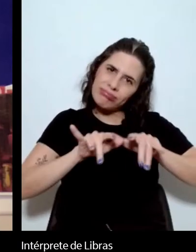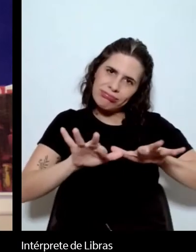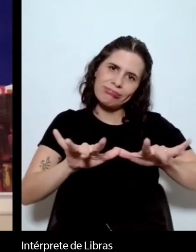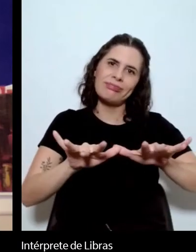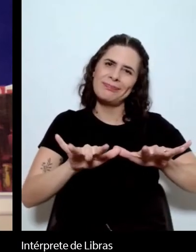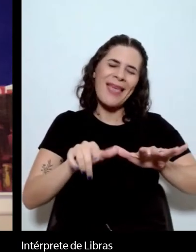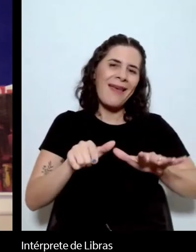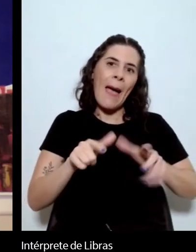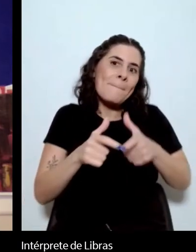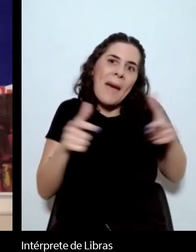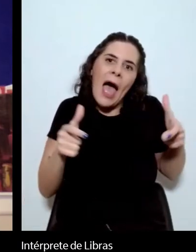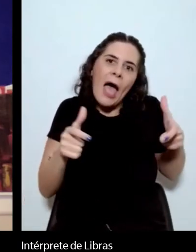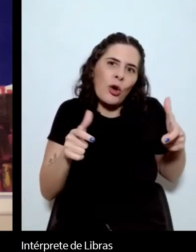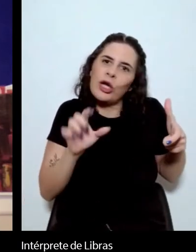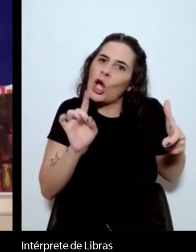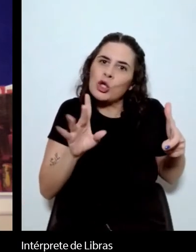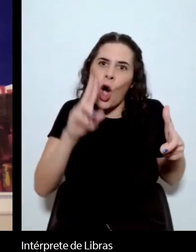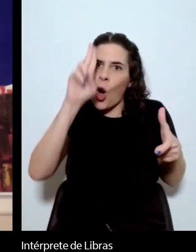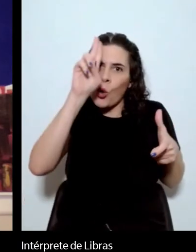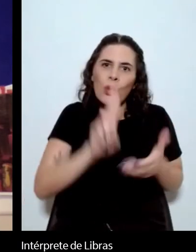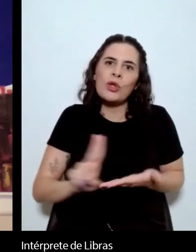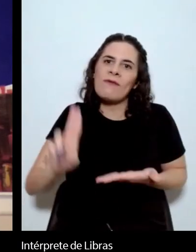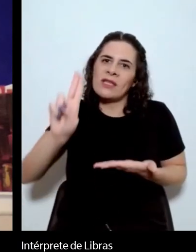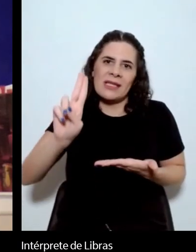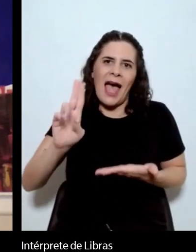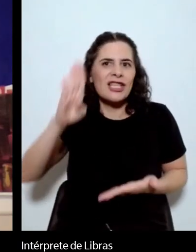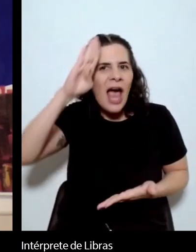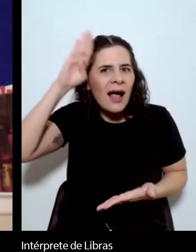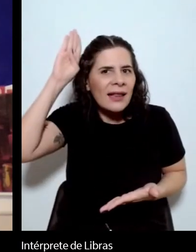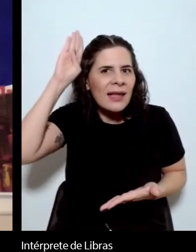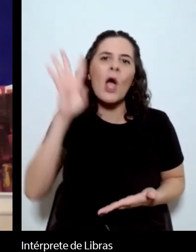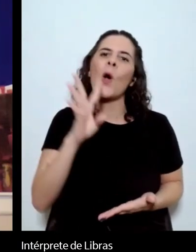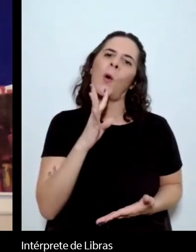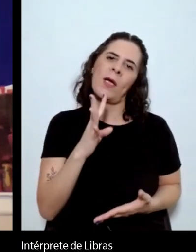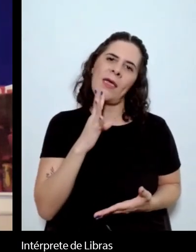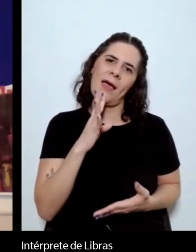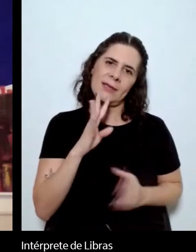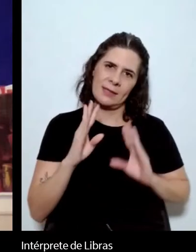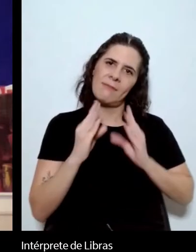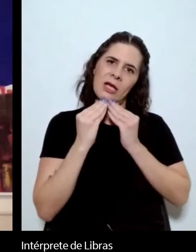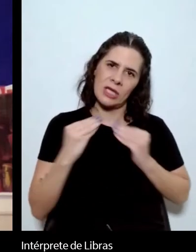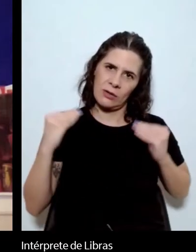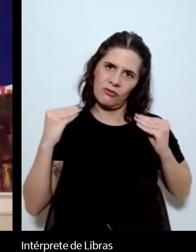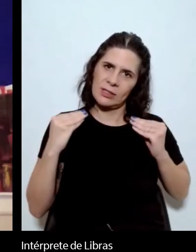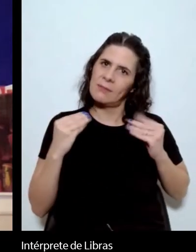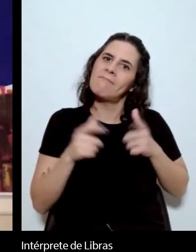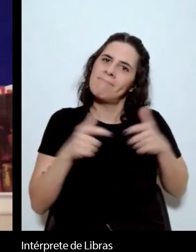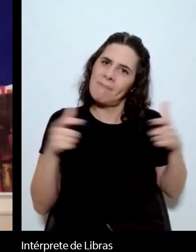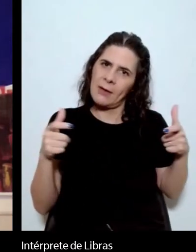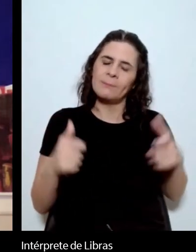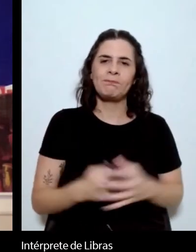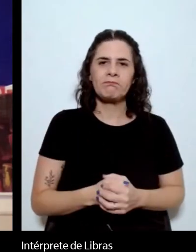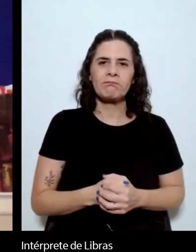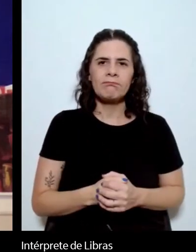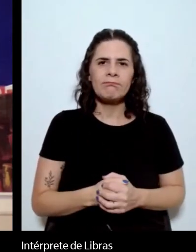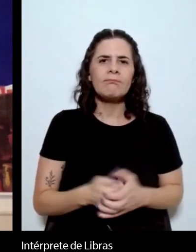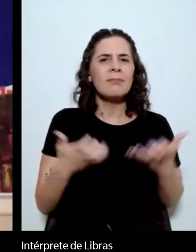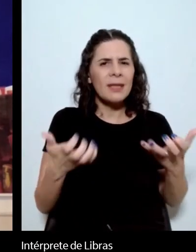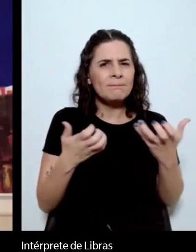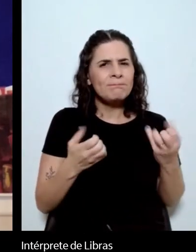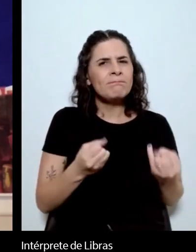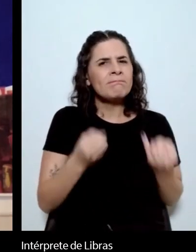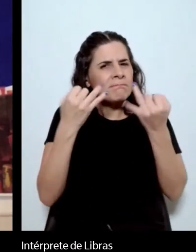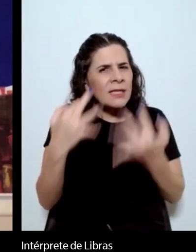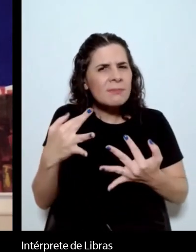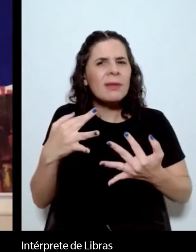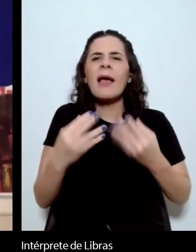acadêmico e universitário. Vamos, eu queria dar para vocês um panorama talvez